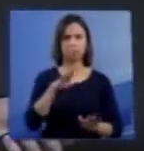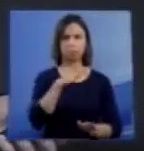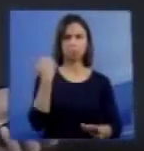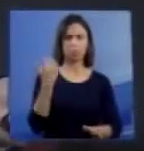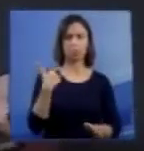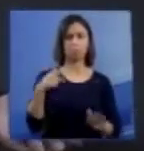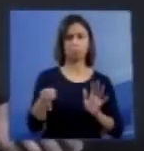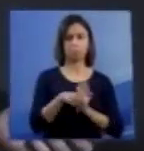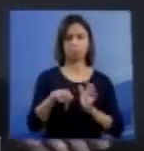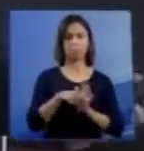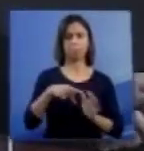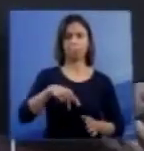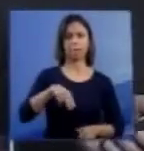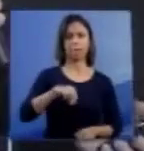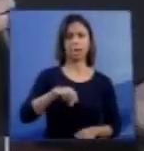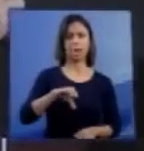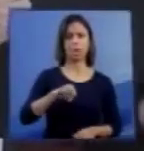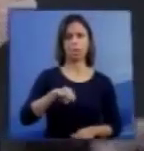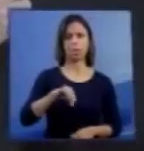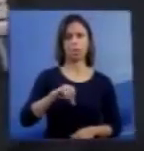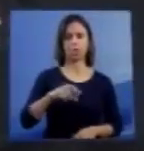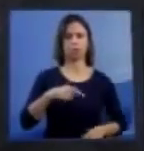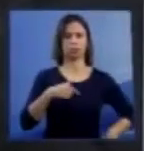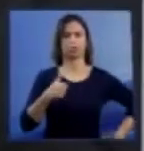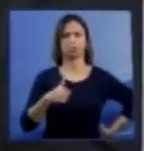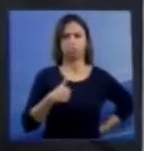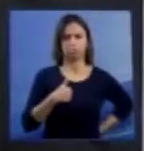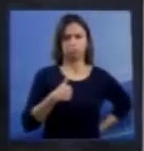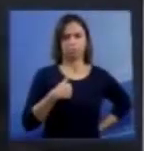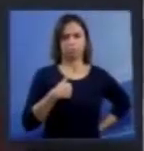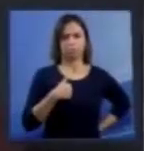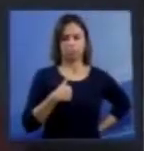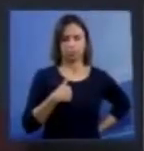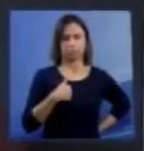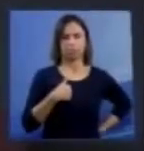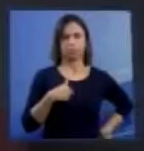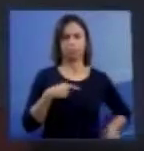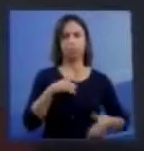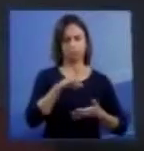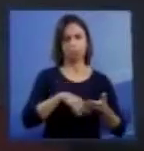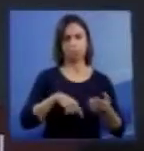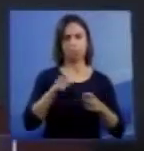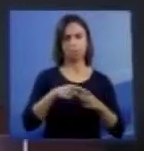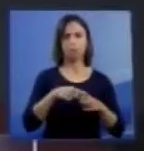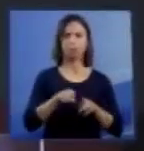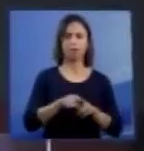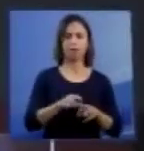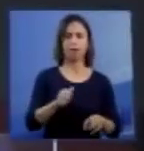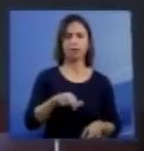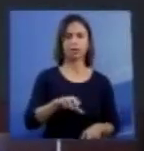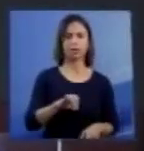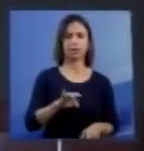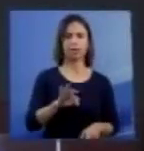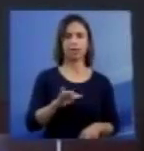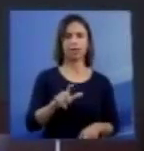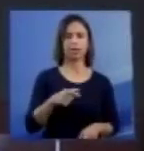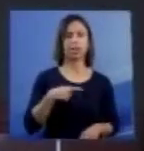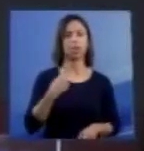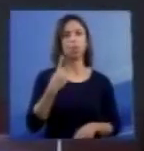broncopenomonia por aspiração, choque, sépico e anencefalia e está registrado no atestado de óbito com um ano e oito meses.